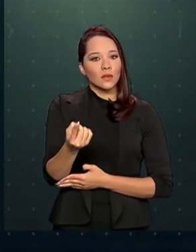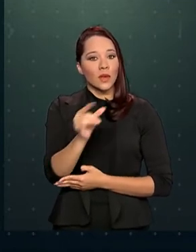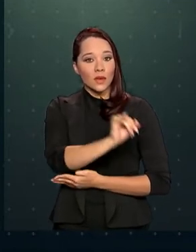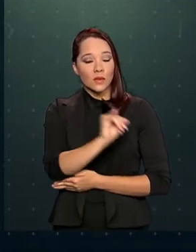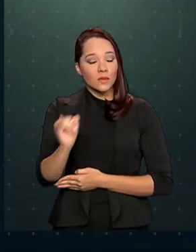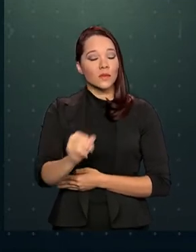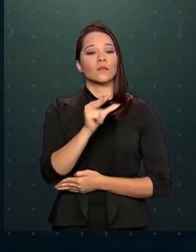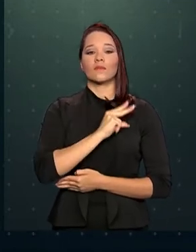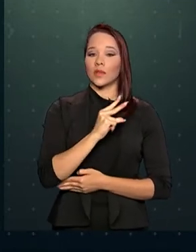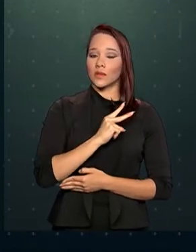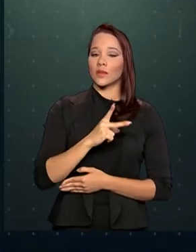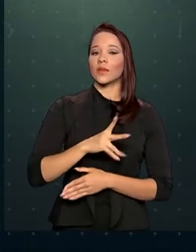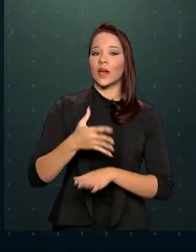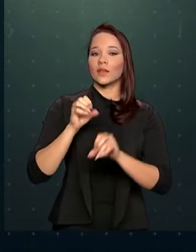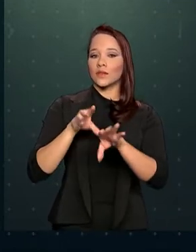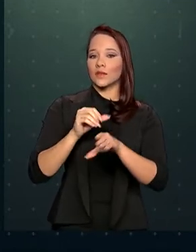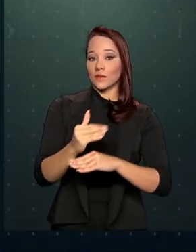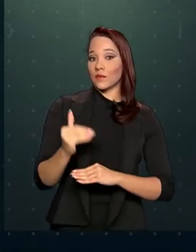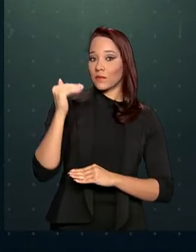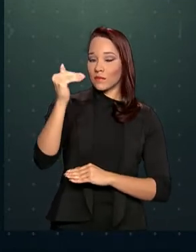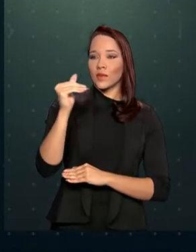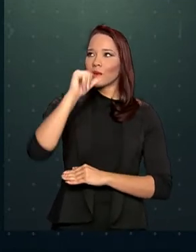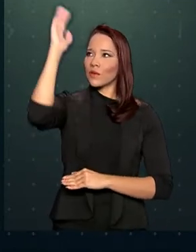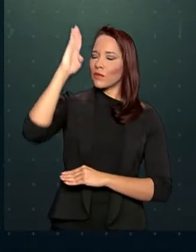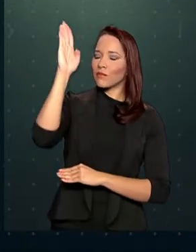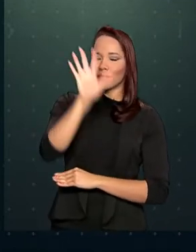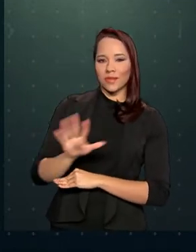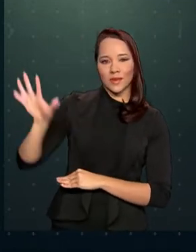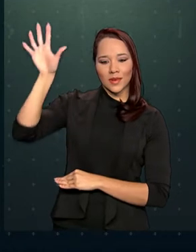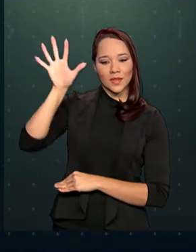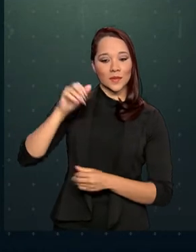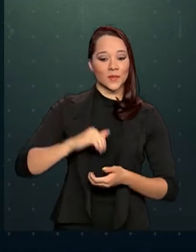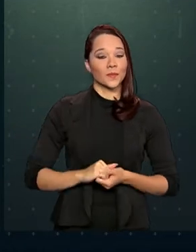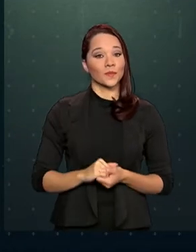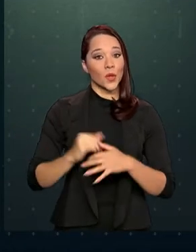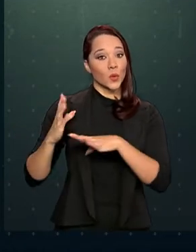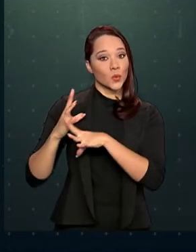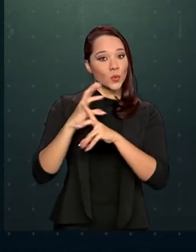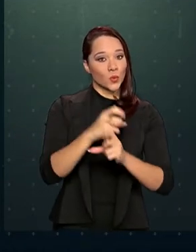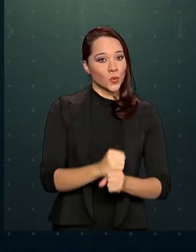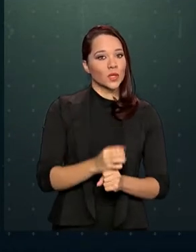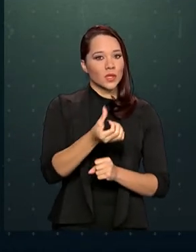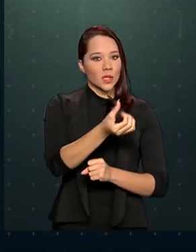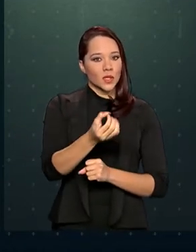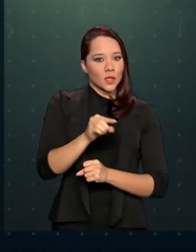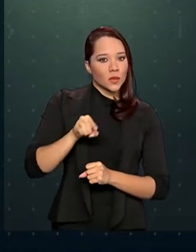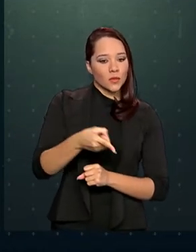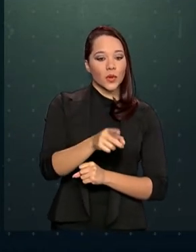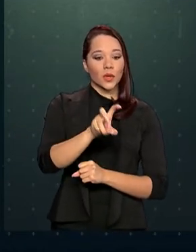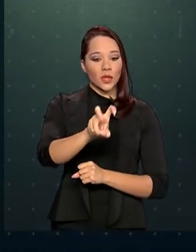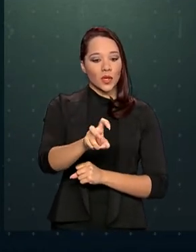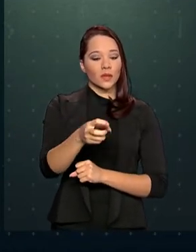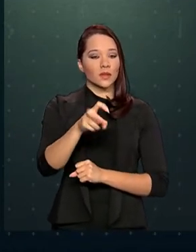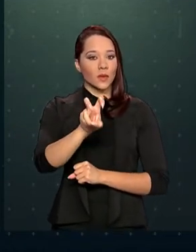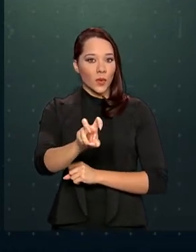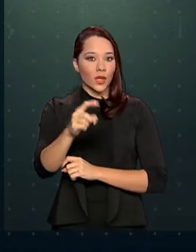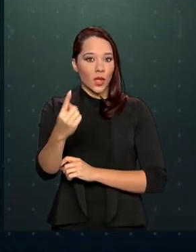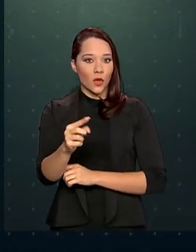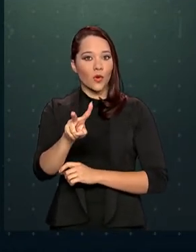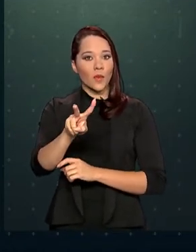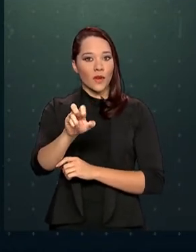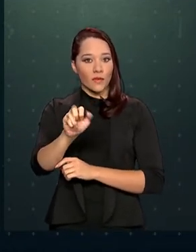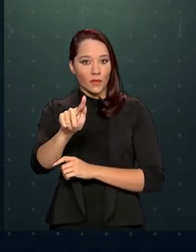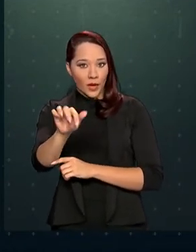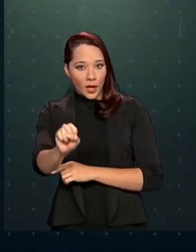particulares de ensino superior em todo o país. Desse total, 60.551 vagas